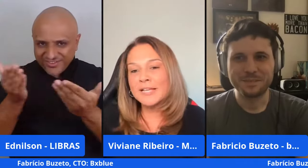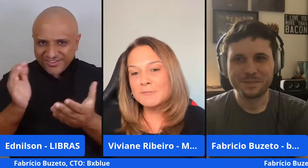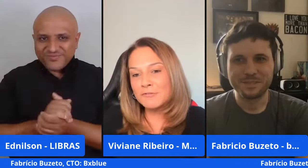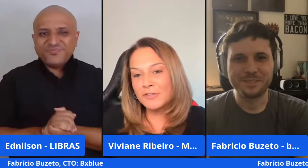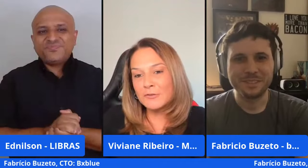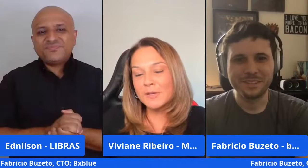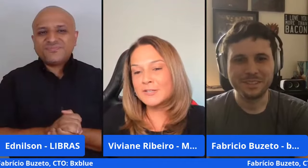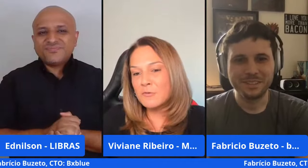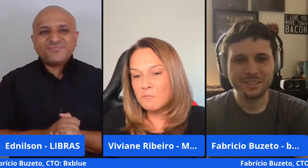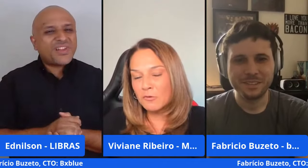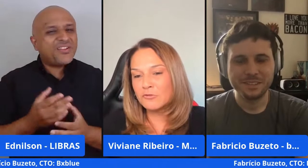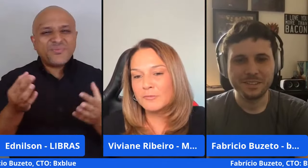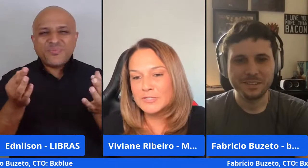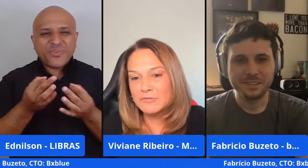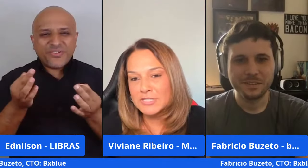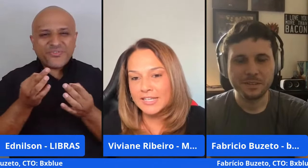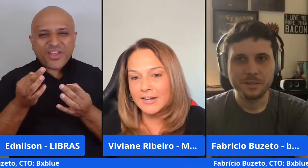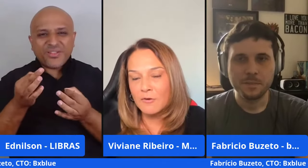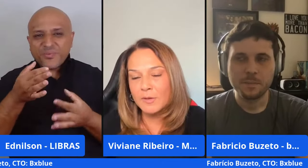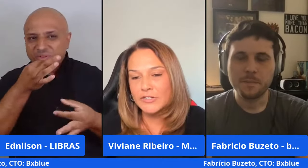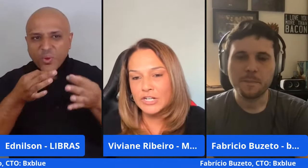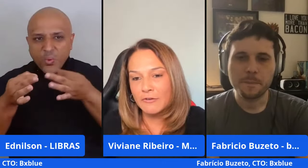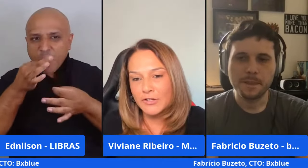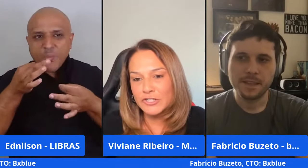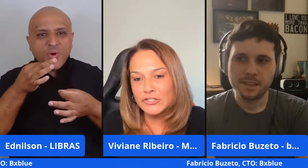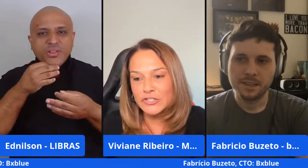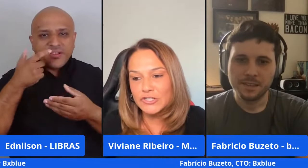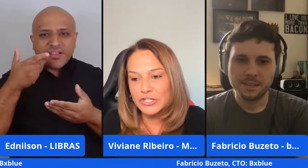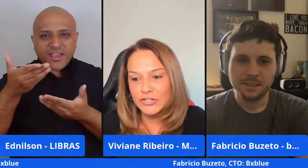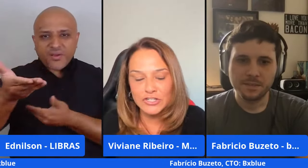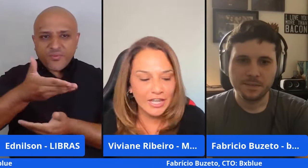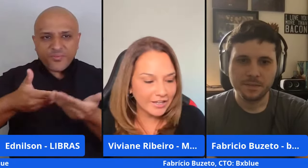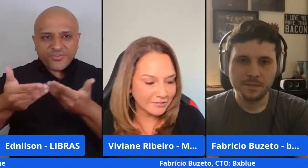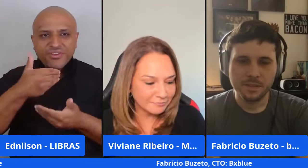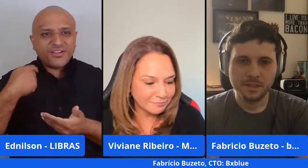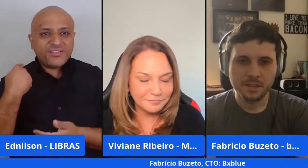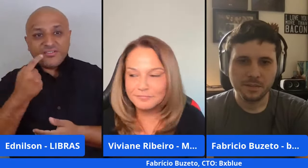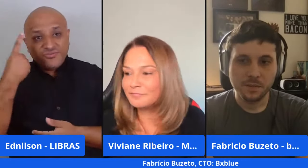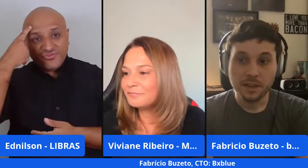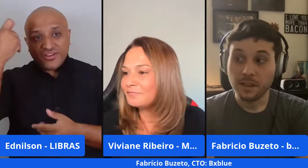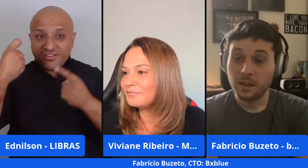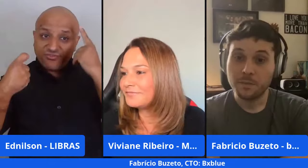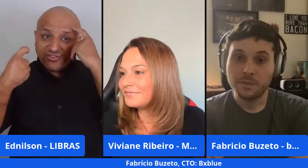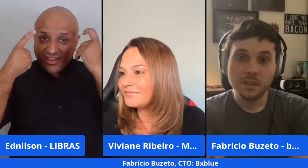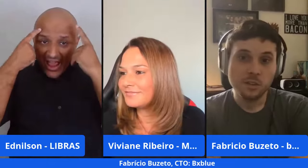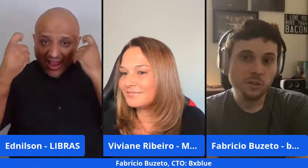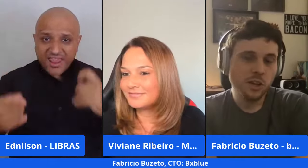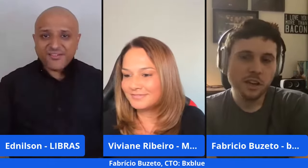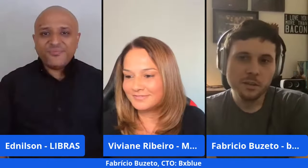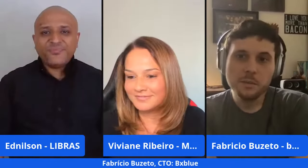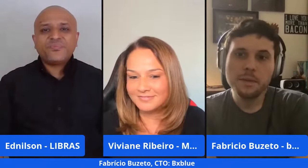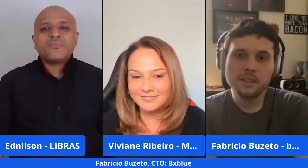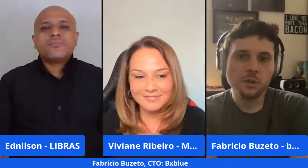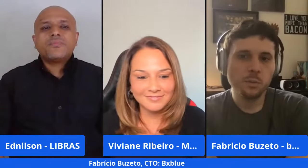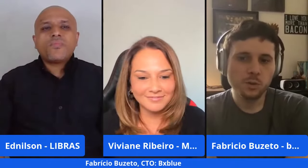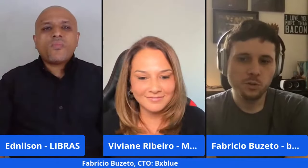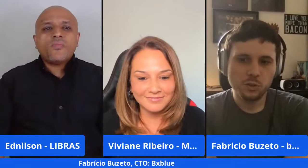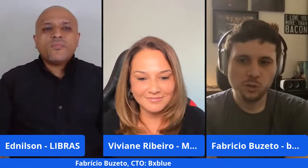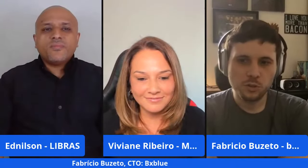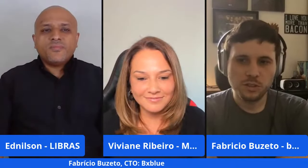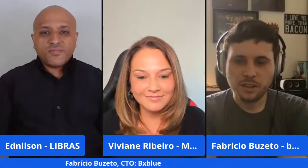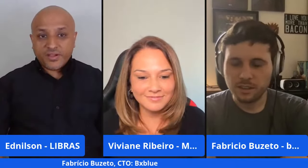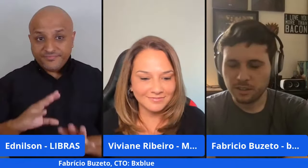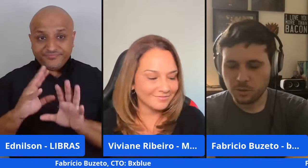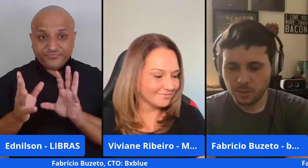mas perfeito mais algum ponto que você queira compartilhar com a gente de dica de ideia então assim emendando um